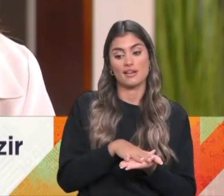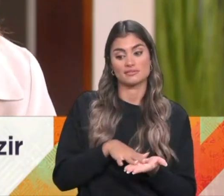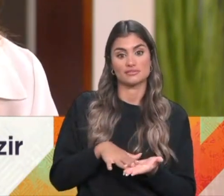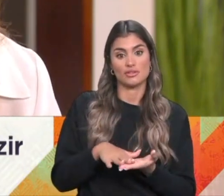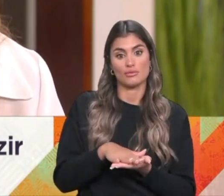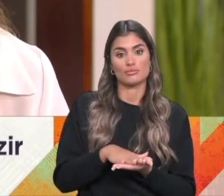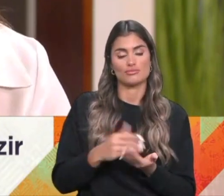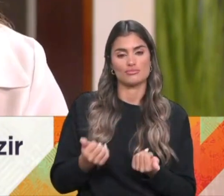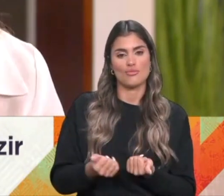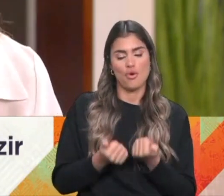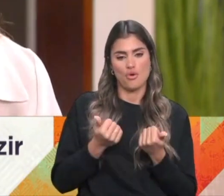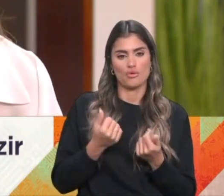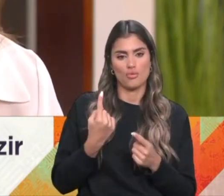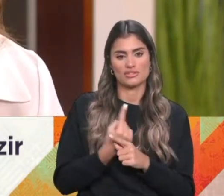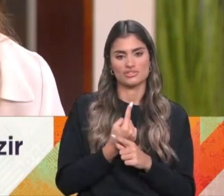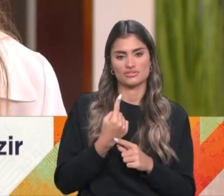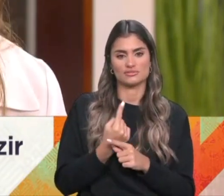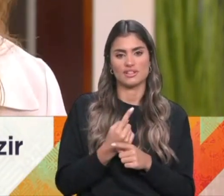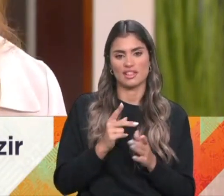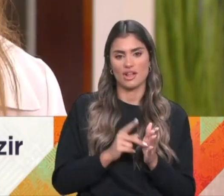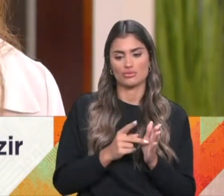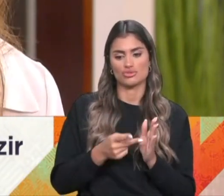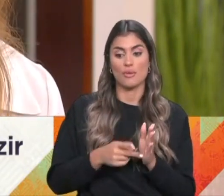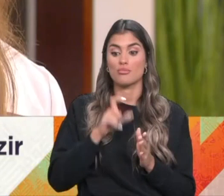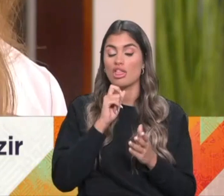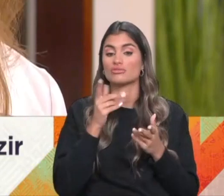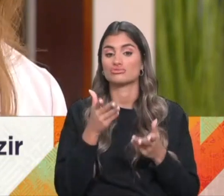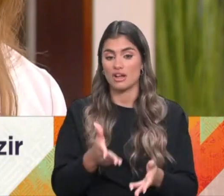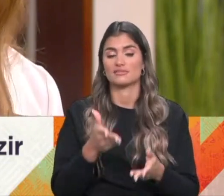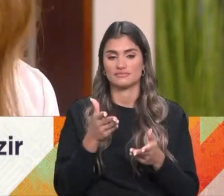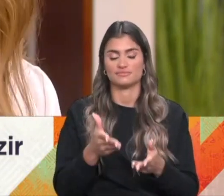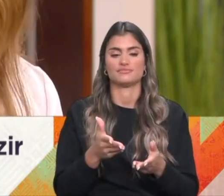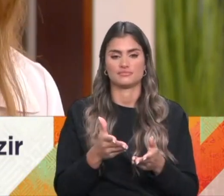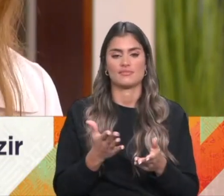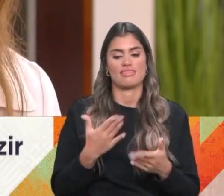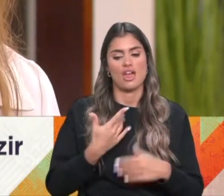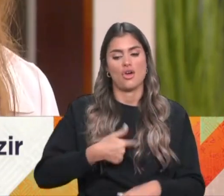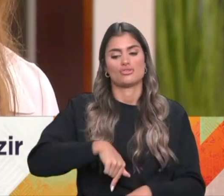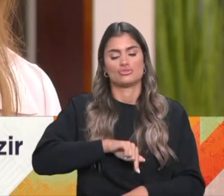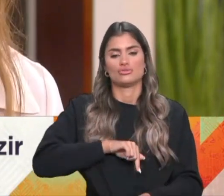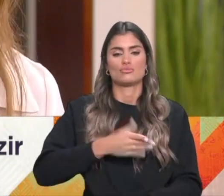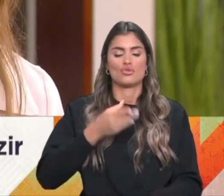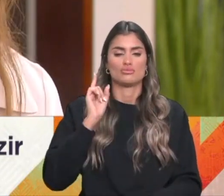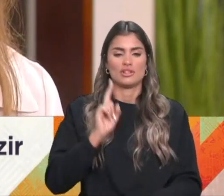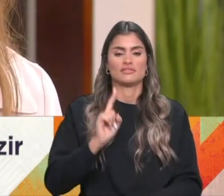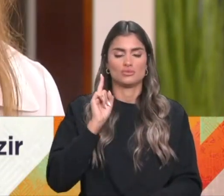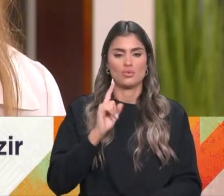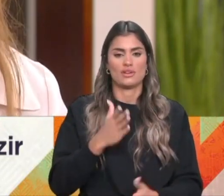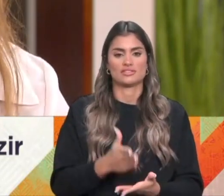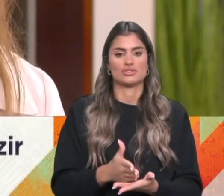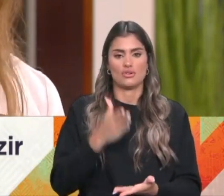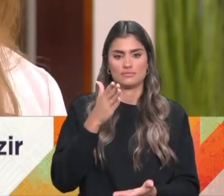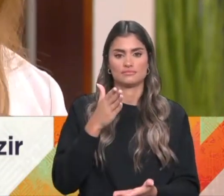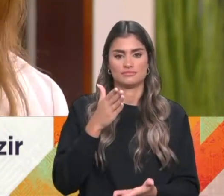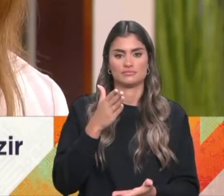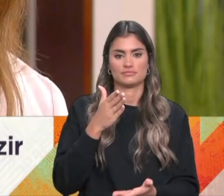produto. E a tecnologia pode ajudar E a tecnologia ajuda e permite-nos também, muito importante, não só a questão de